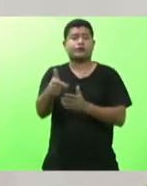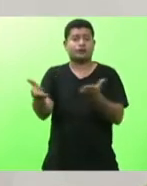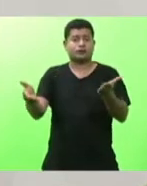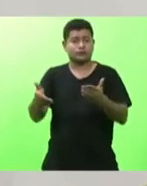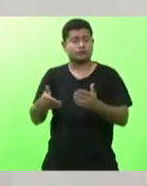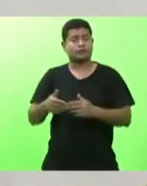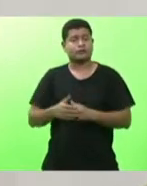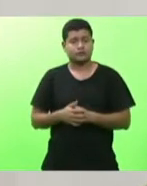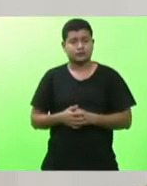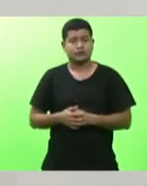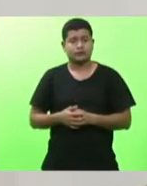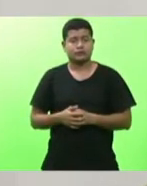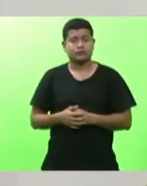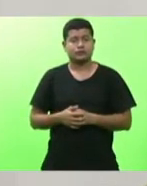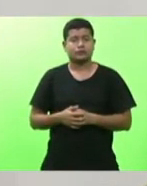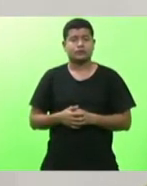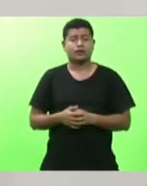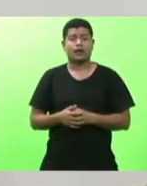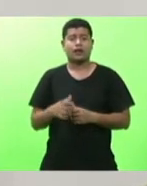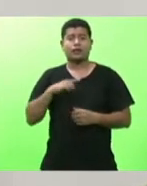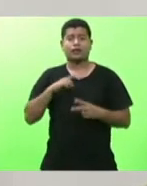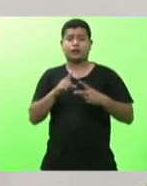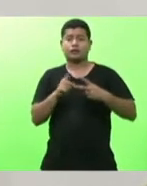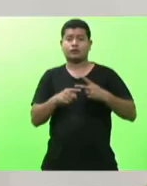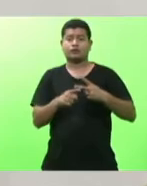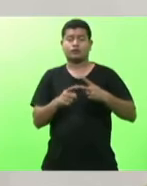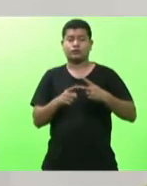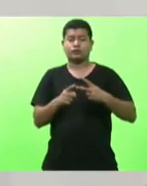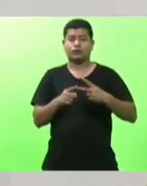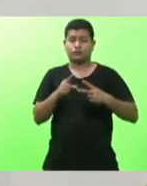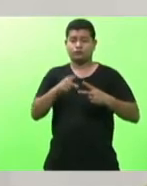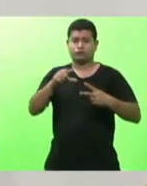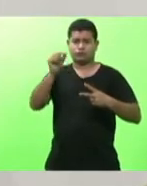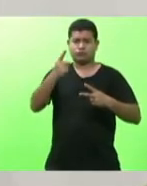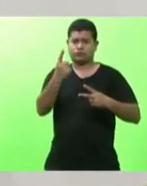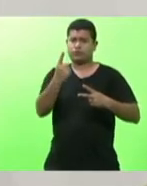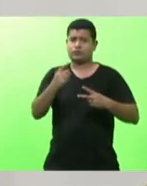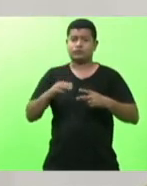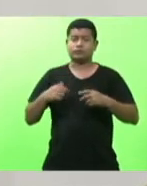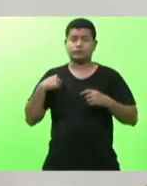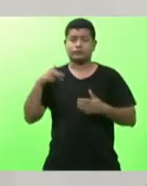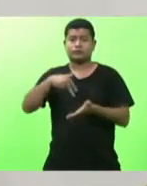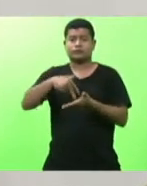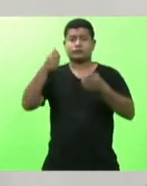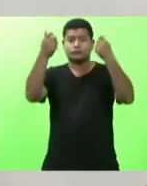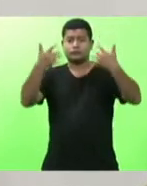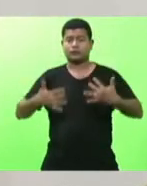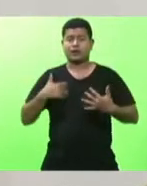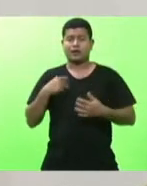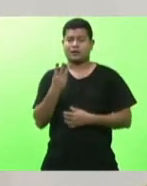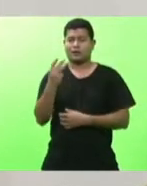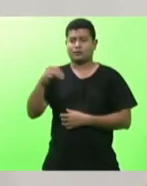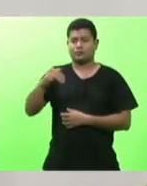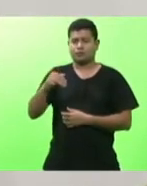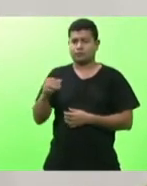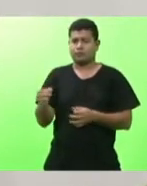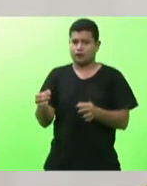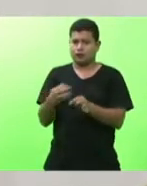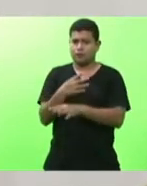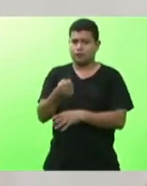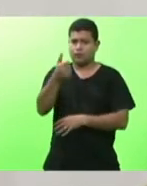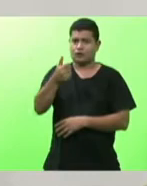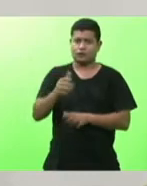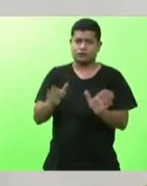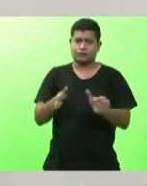Eu tenho ainda dois assuntos, mas escolho um deles apenas para trazer aqui nos três minutos que nos restam,